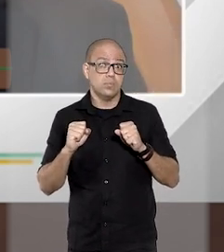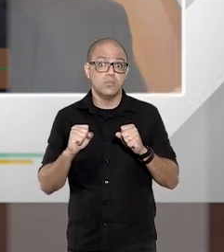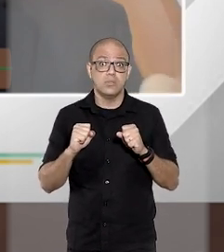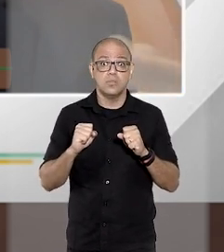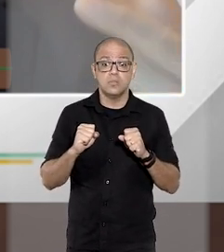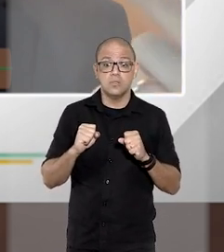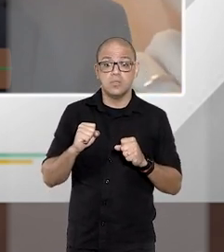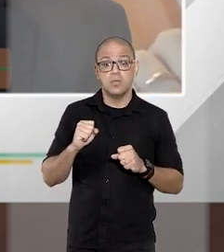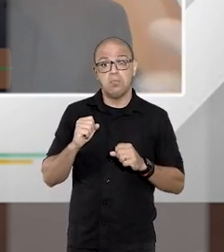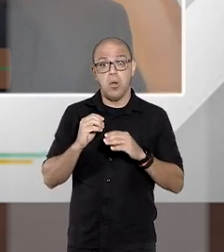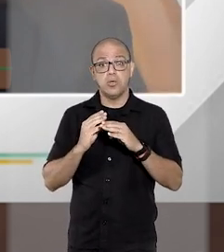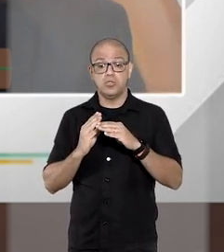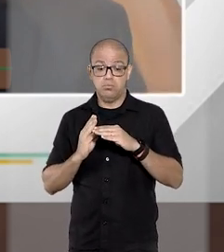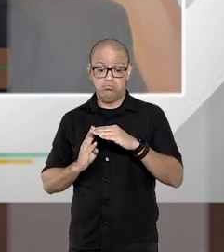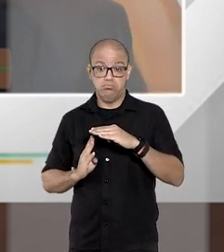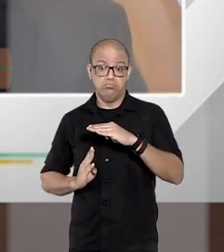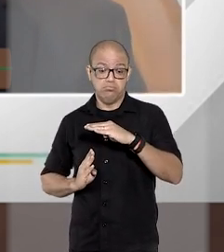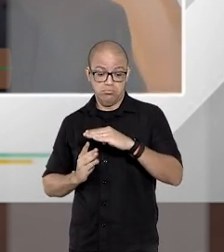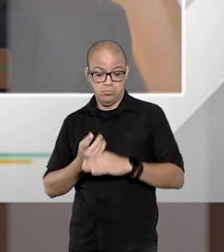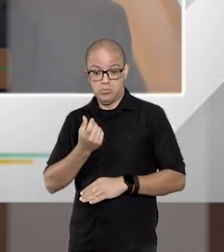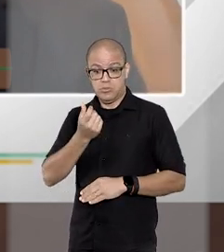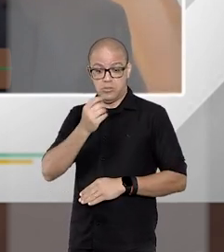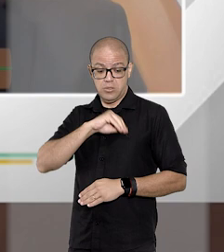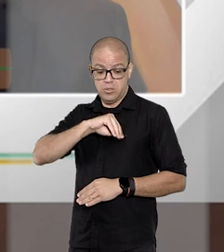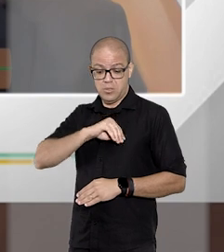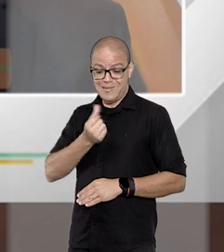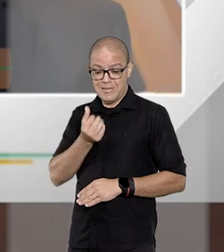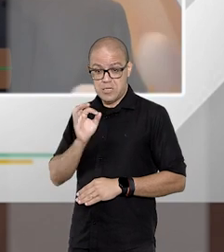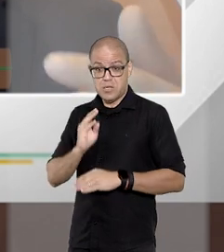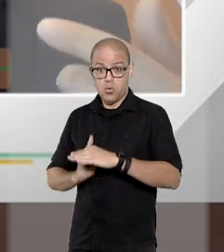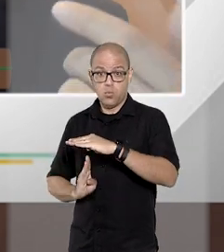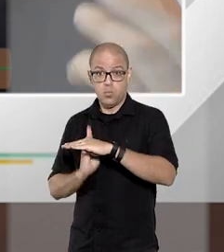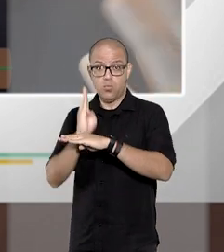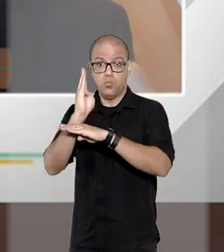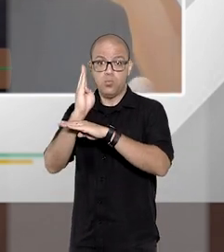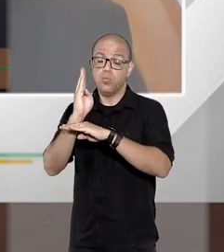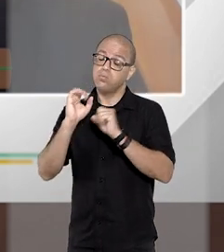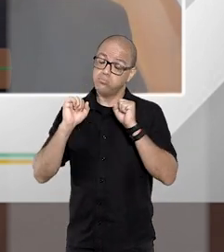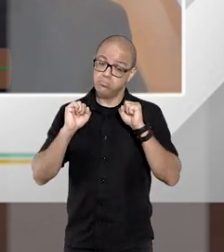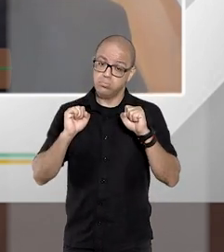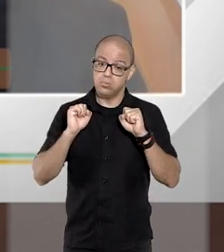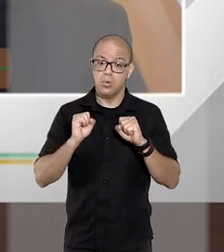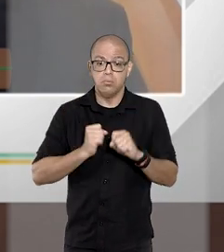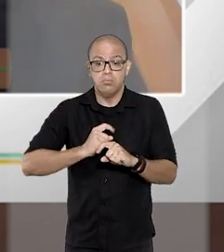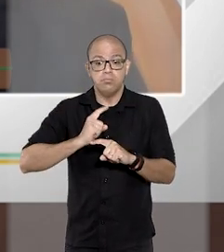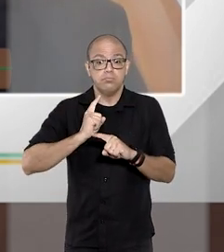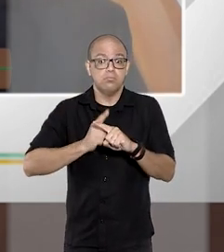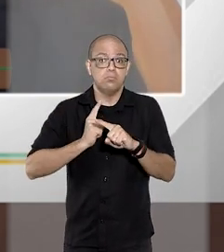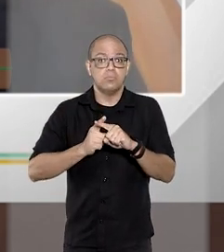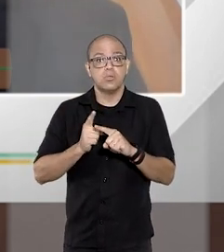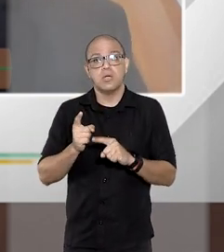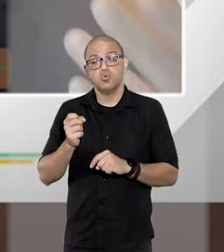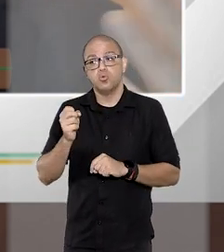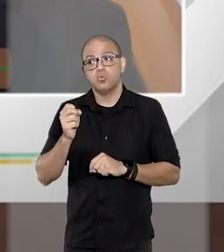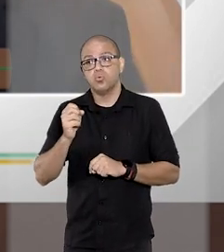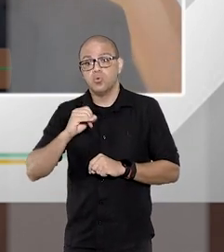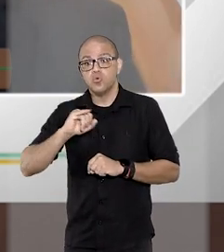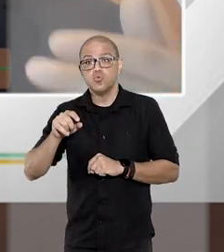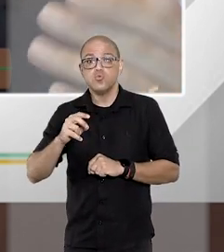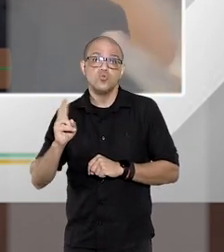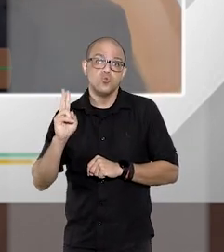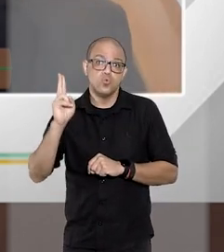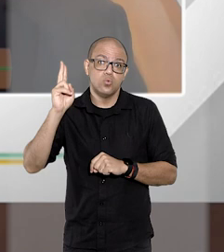superar os 60 salários mínimos seja porque por questão dos juros